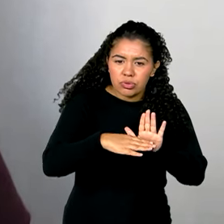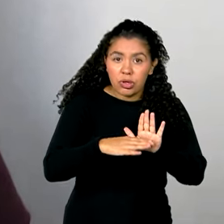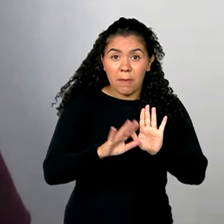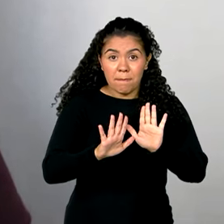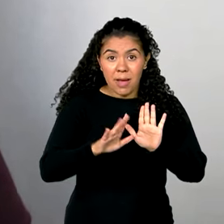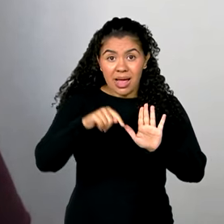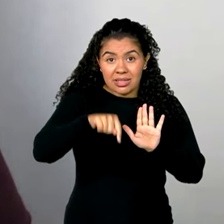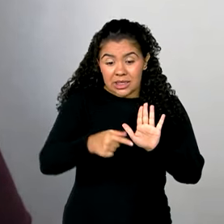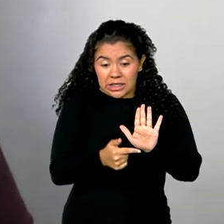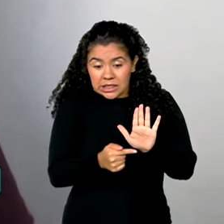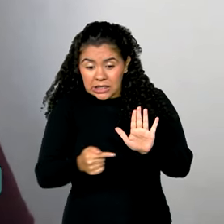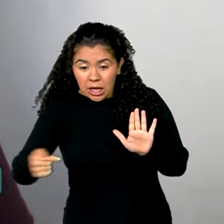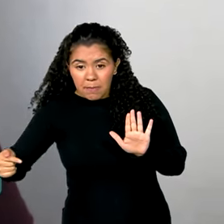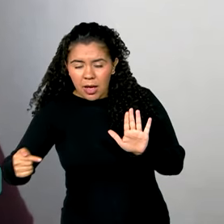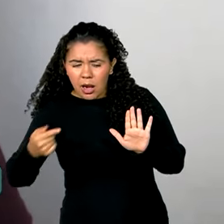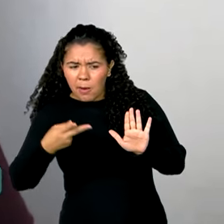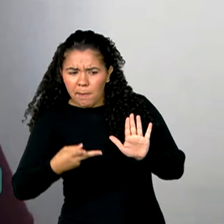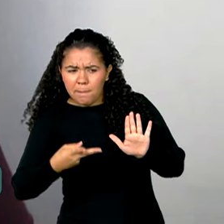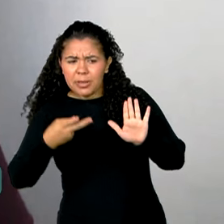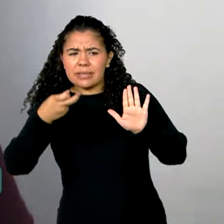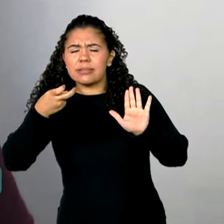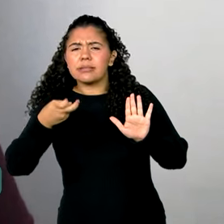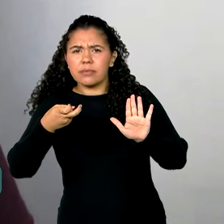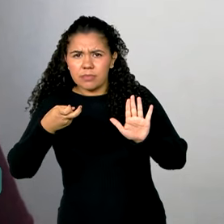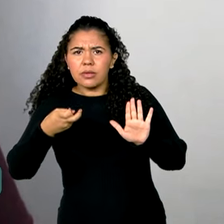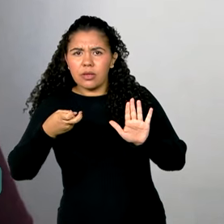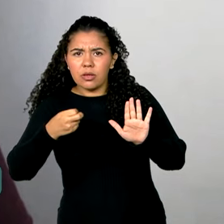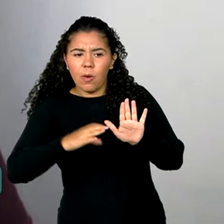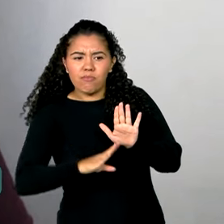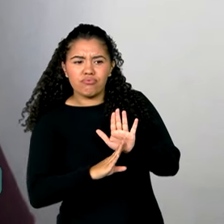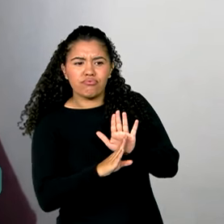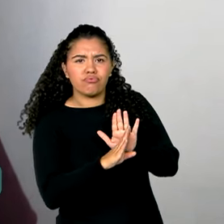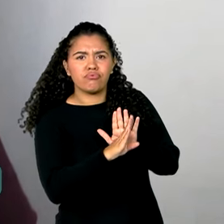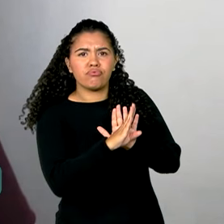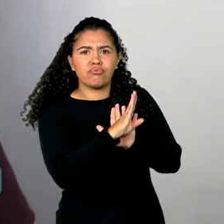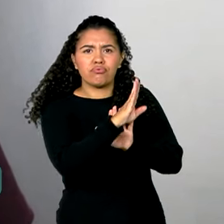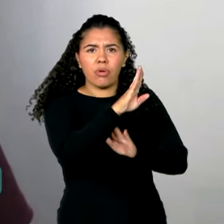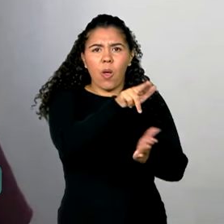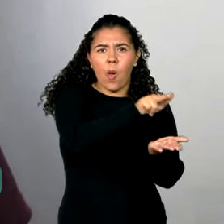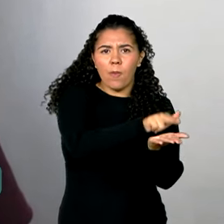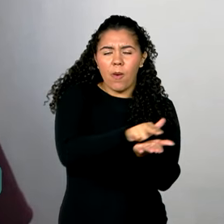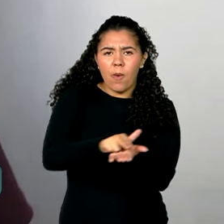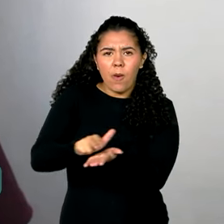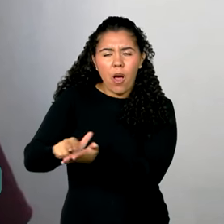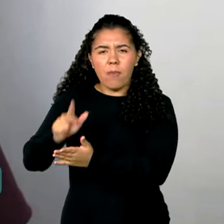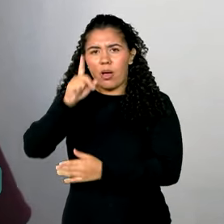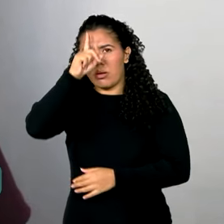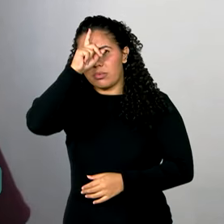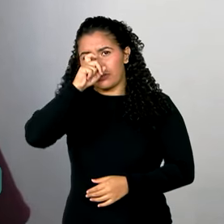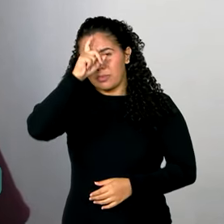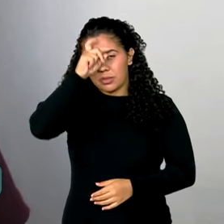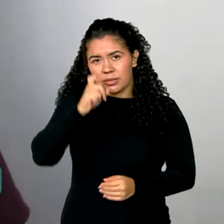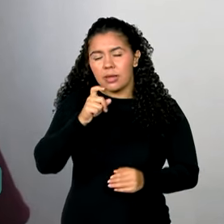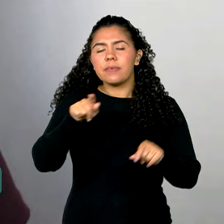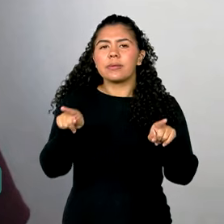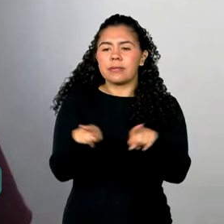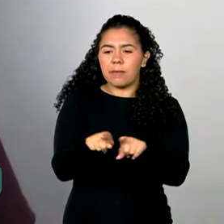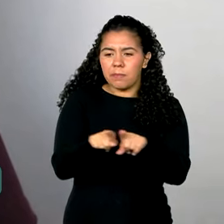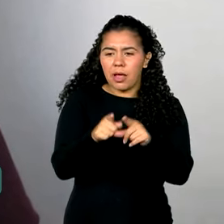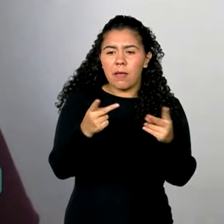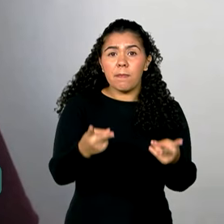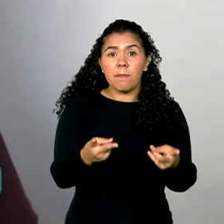última semana a gente observou que essas hospitalizações voltaram a crescer. Então, basicamente, a gente observou